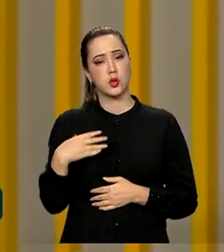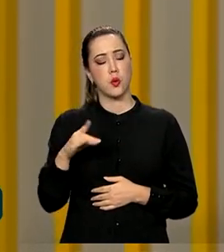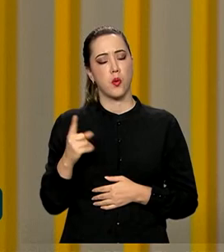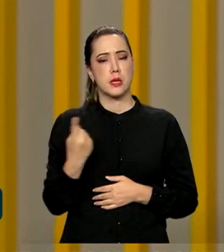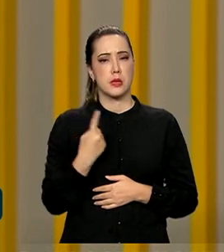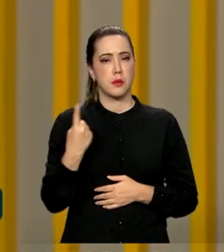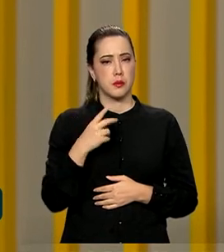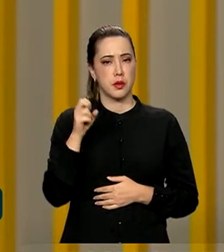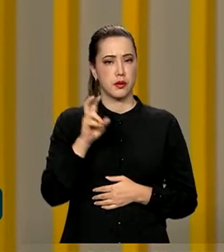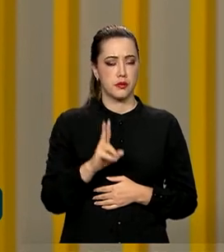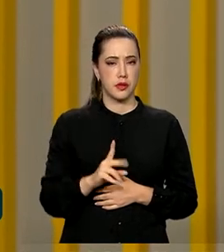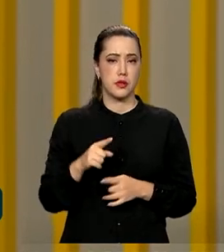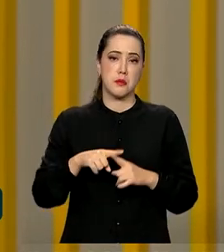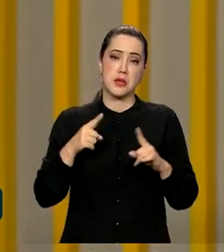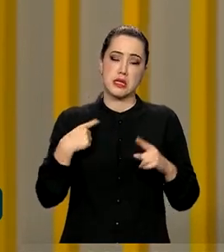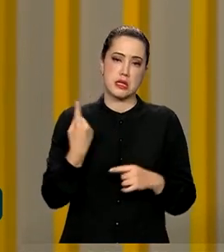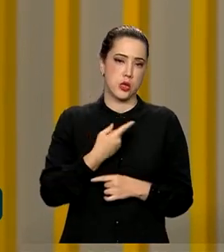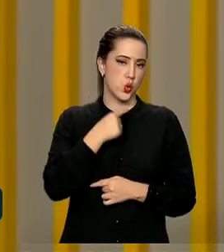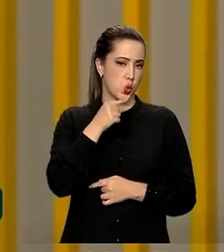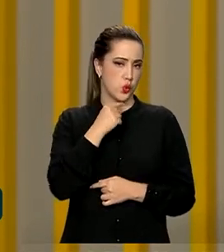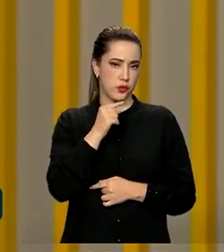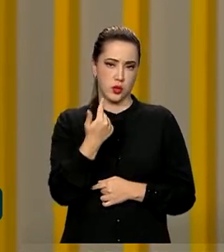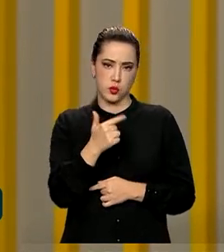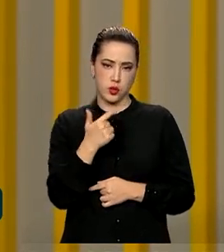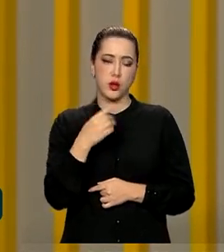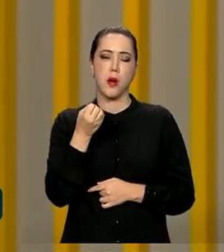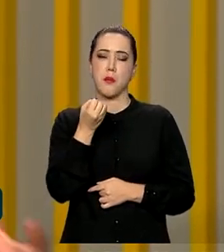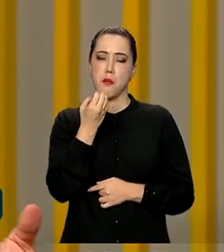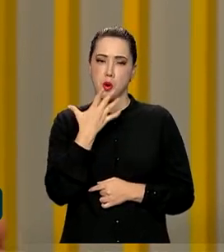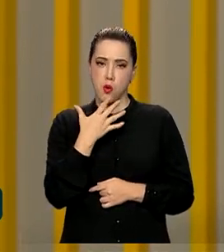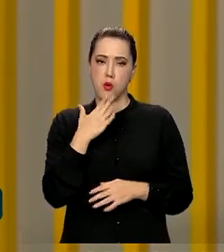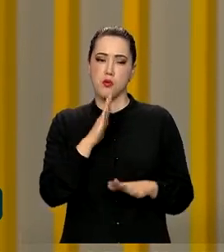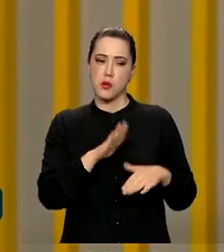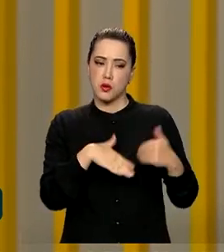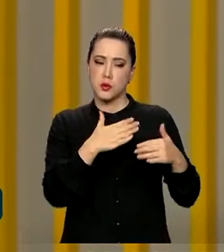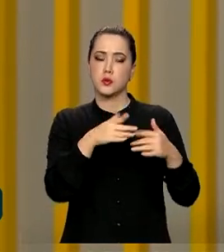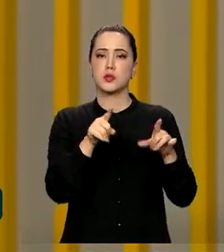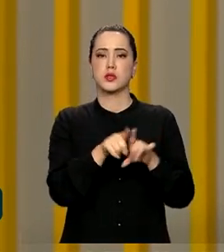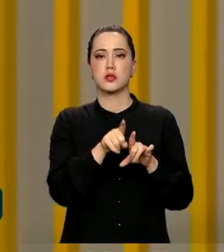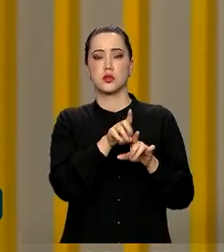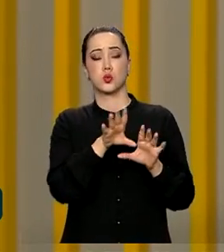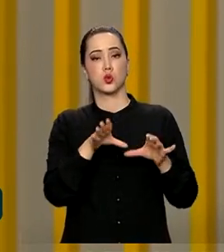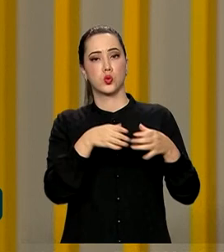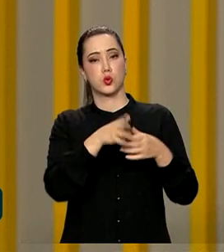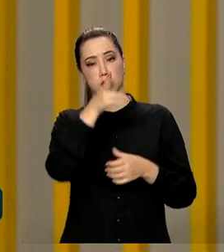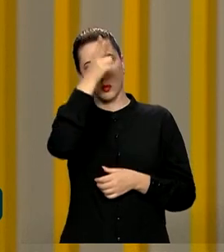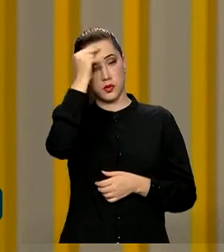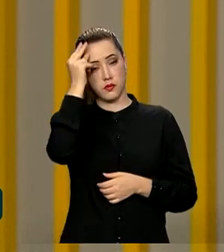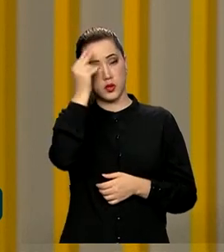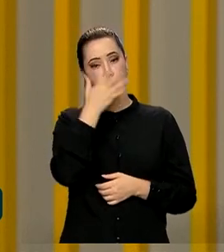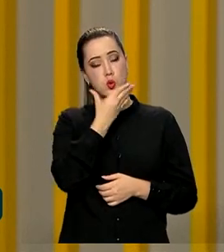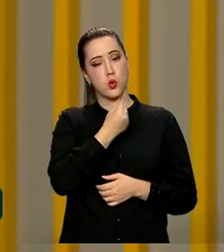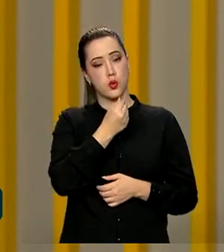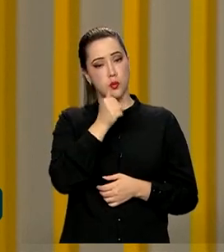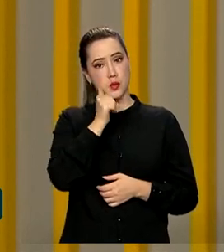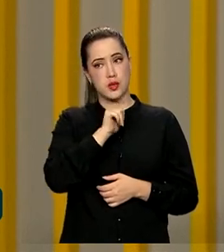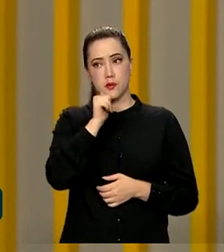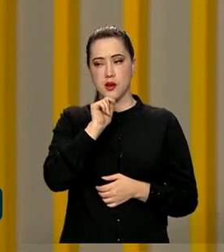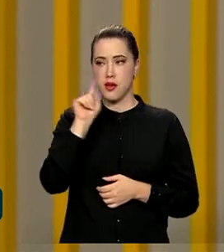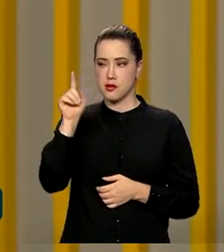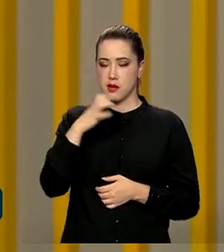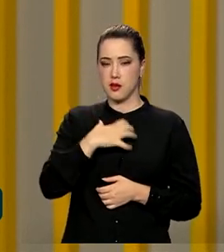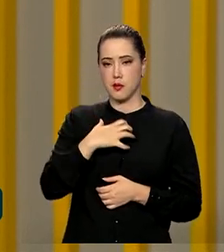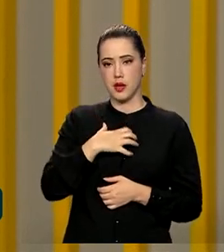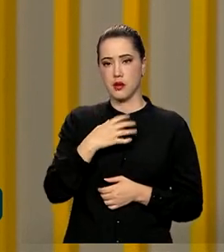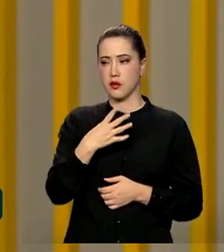primeira caravana. Mas eu não tenho dúvida, será um sucesso pela mobilização dos prefeitos e prefeitas lá da Bahia. São